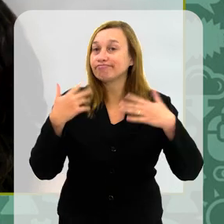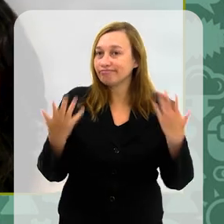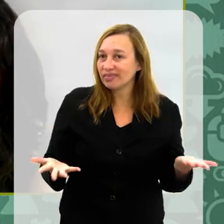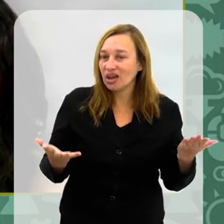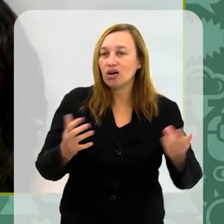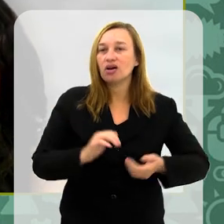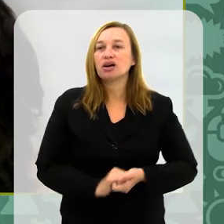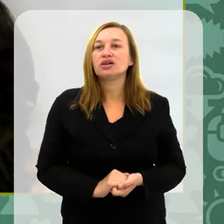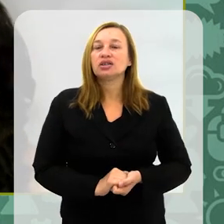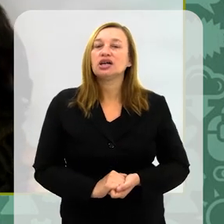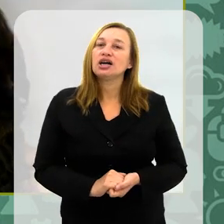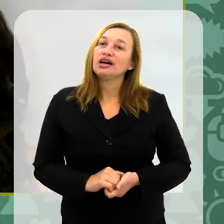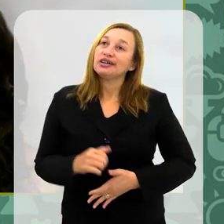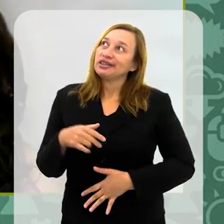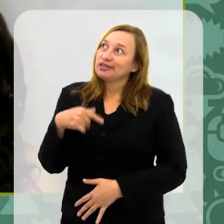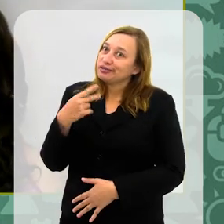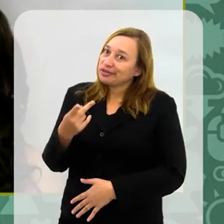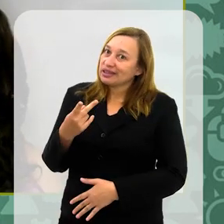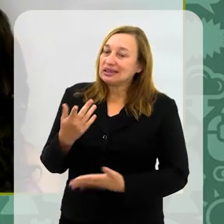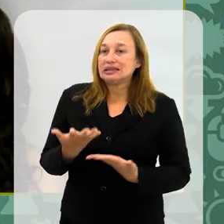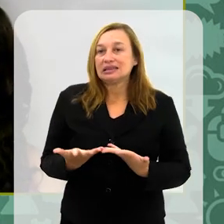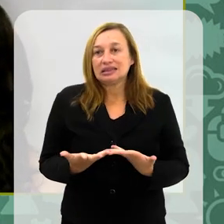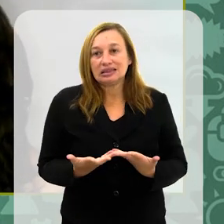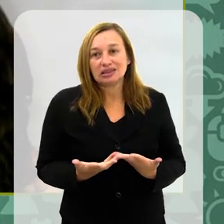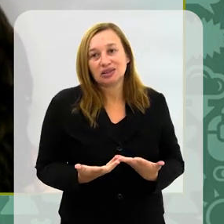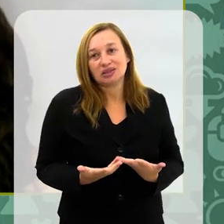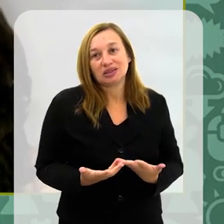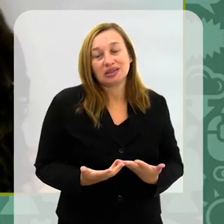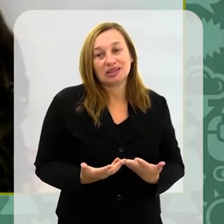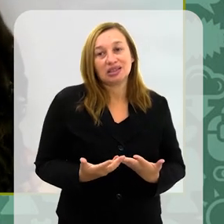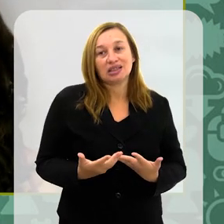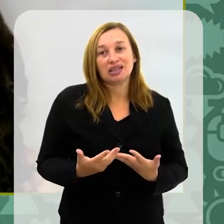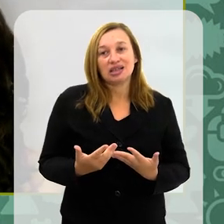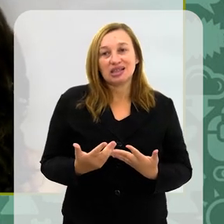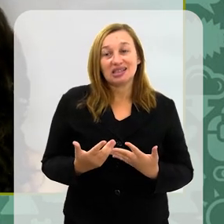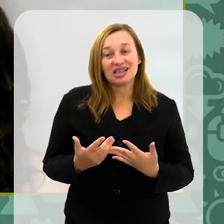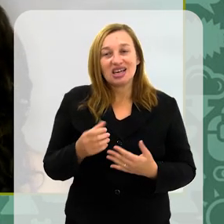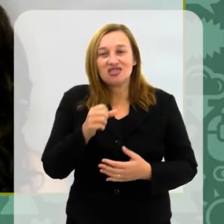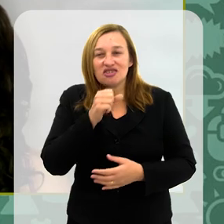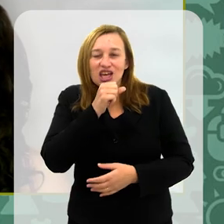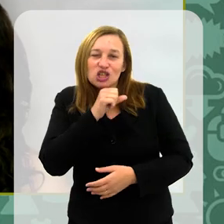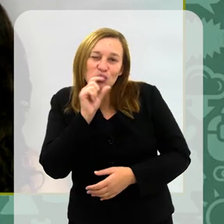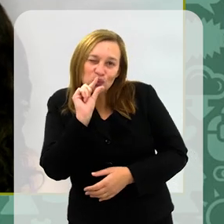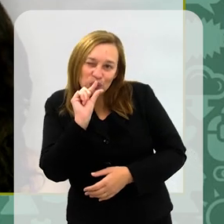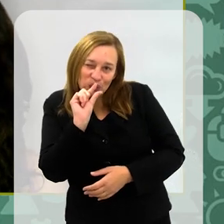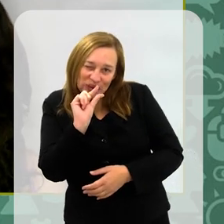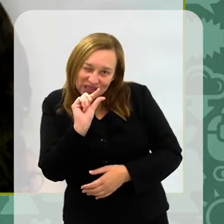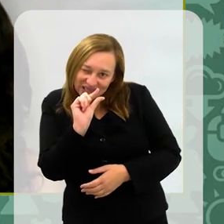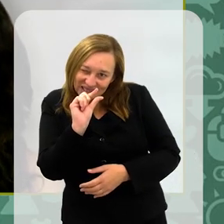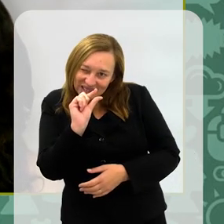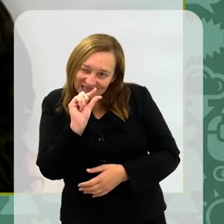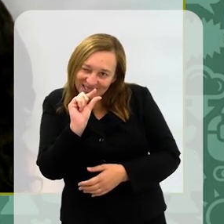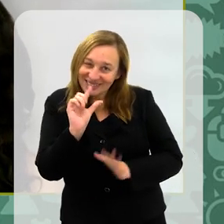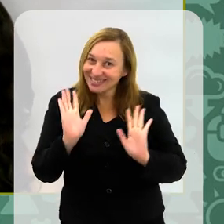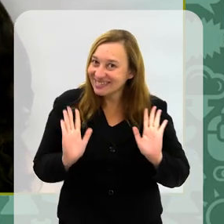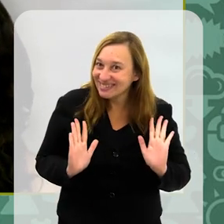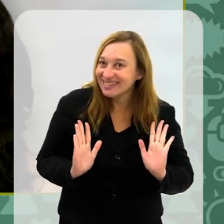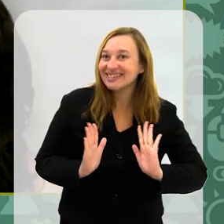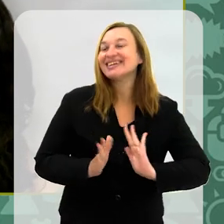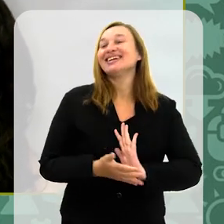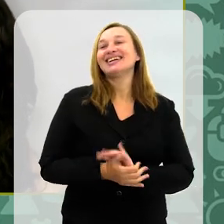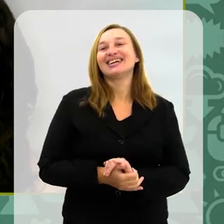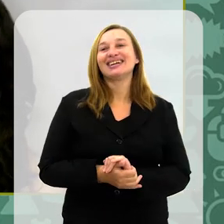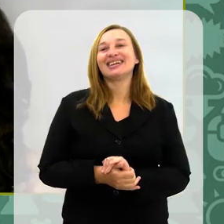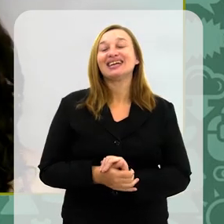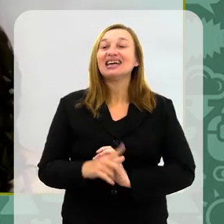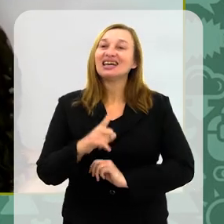Então, eu confesso que até por ser de uma geração um pouquinho mais madura,